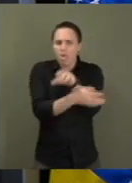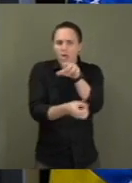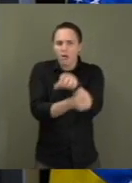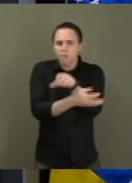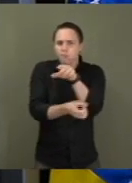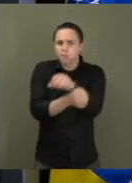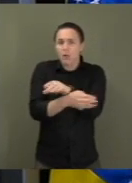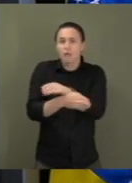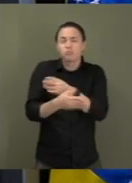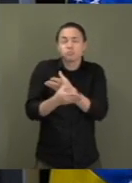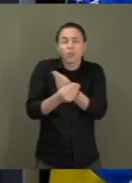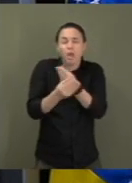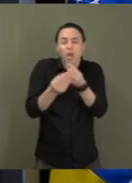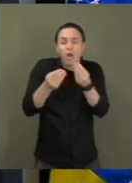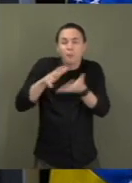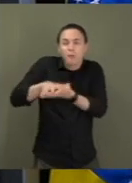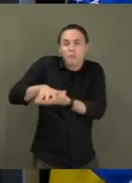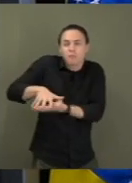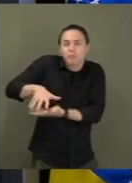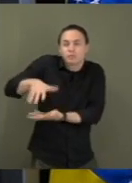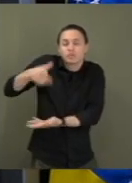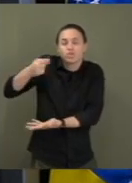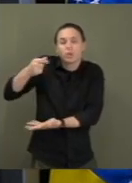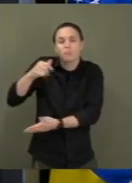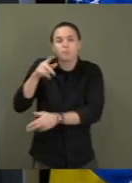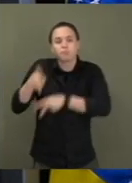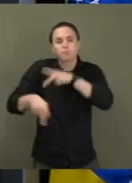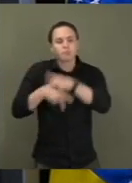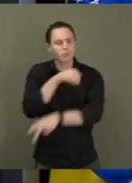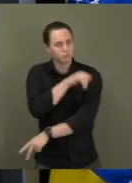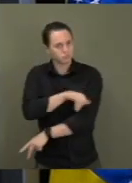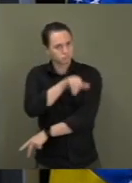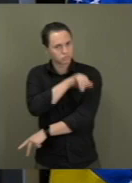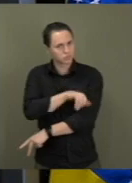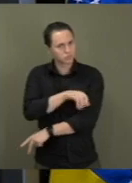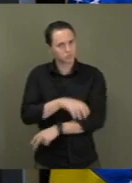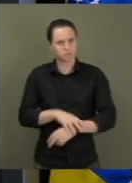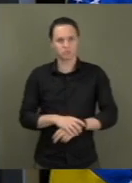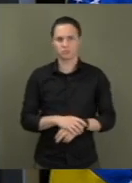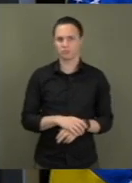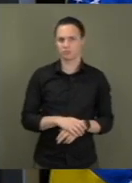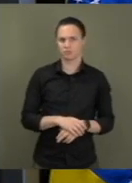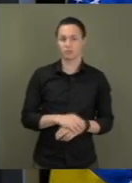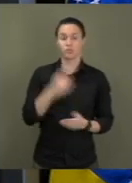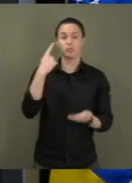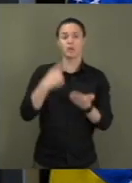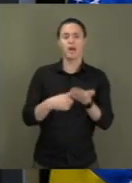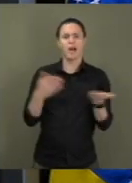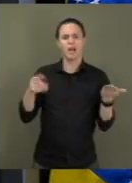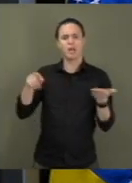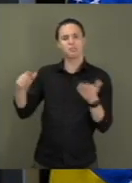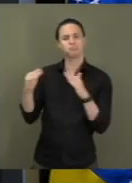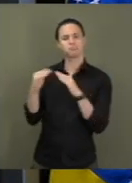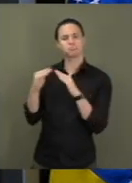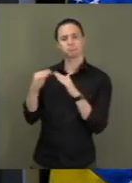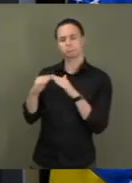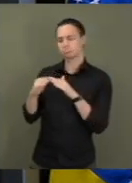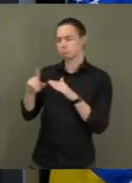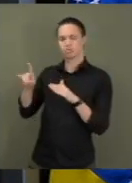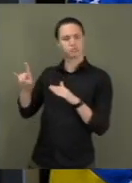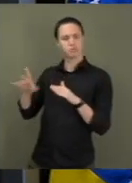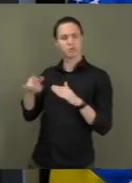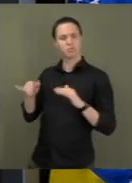reais do povo carioca, dos brasileiros, cumprindo prisão domiciliar no